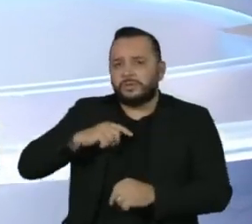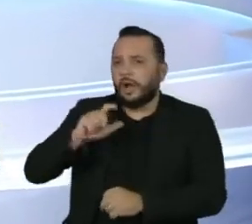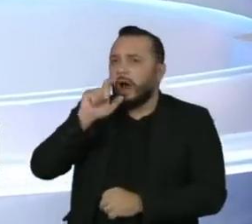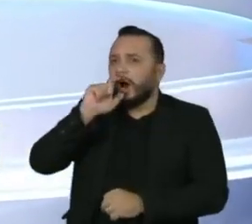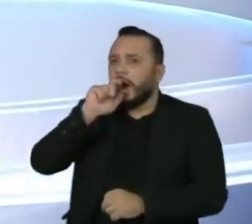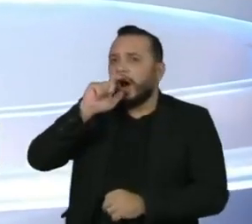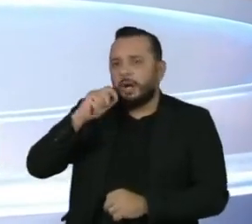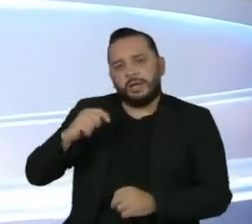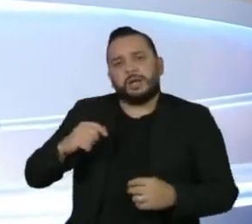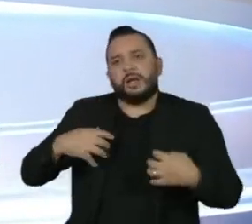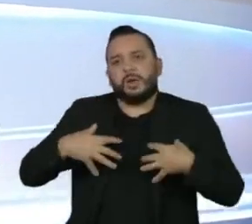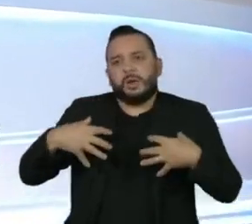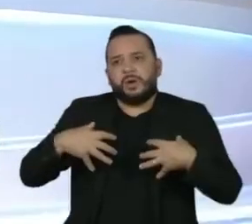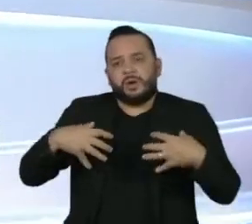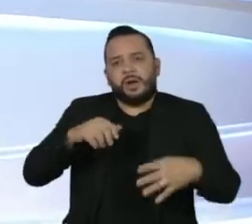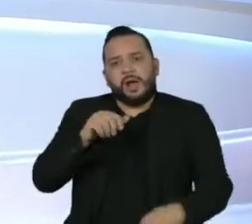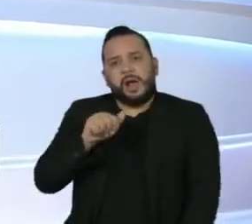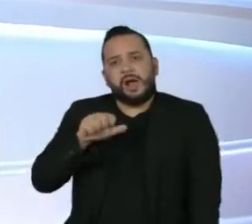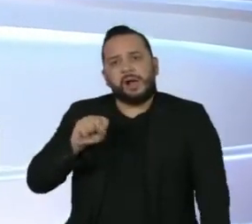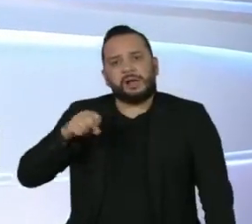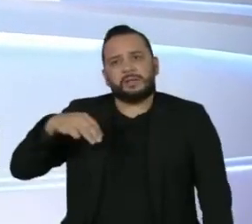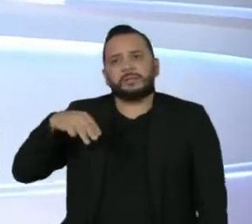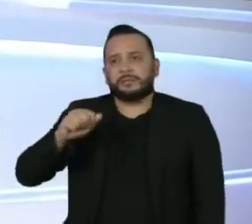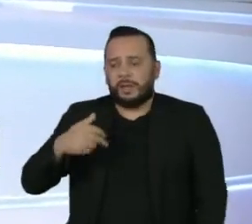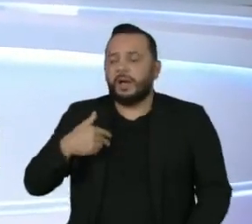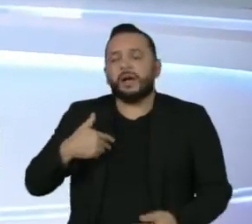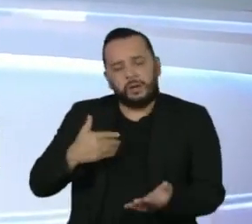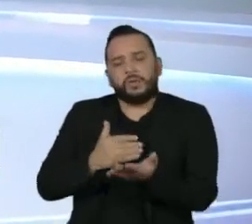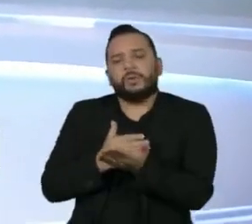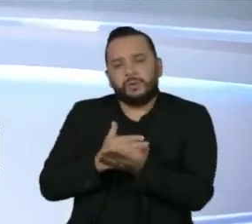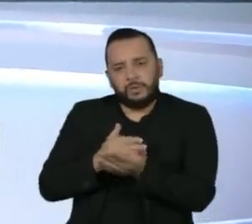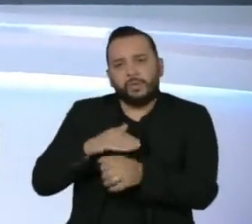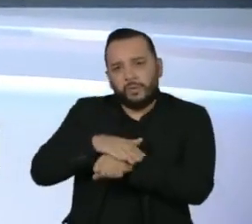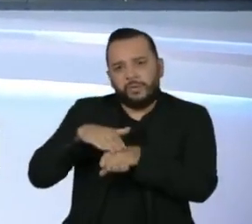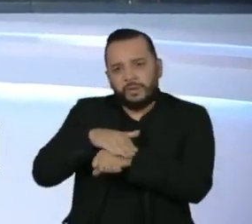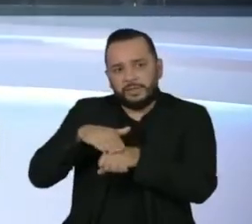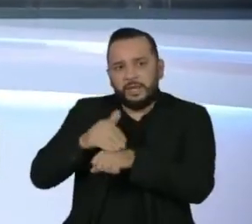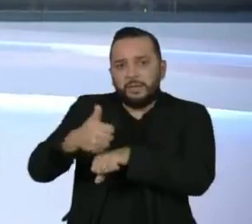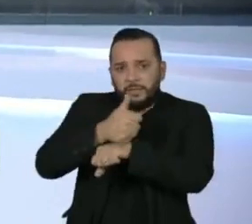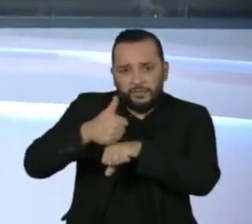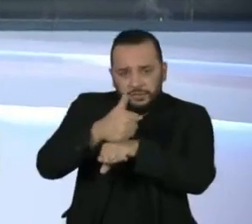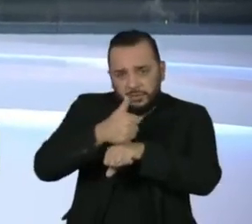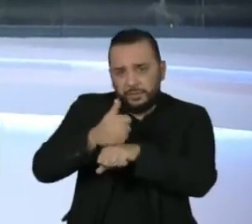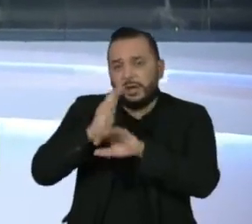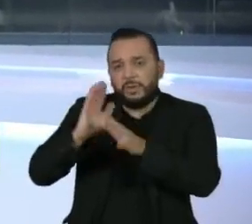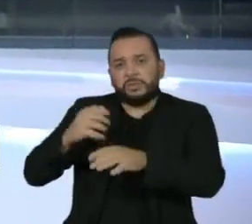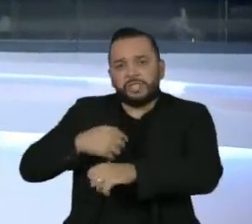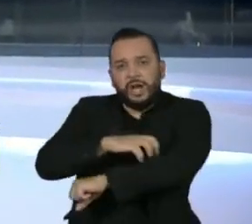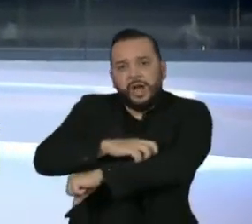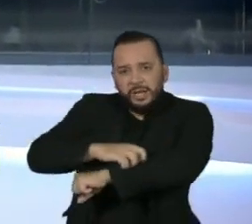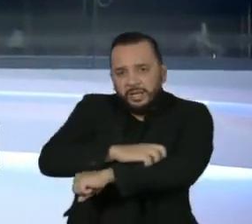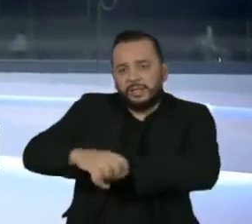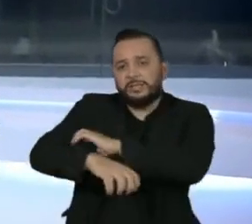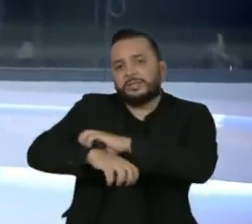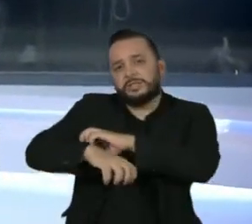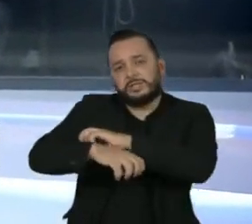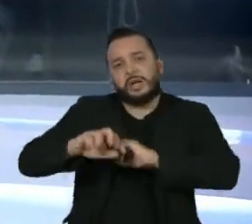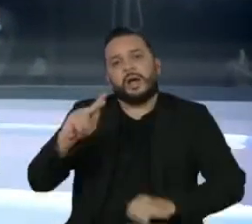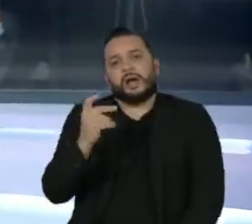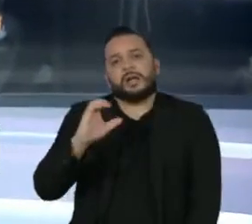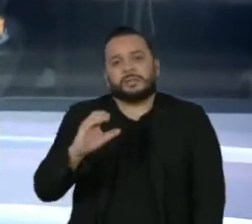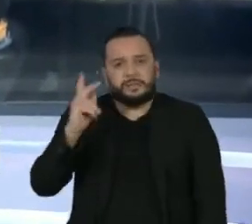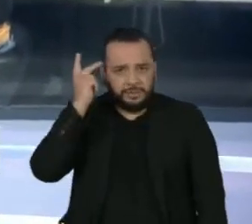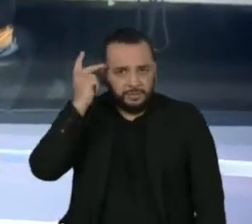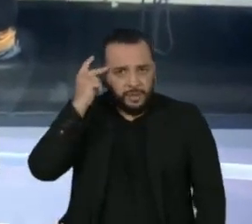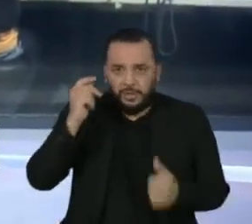a doença, eu conversei com a alergista e imunologista, corresponsável pelo Ambulatório de Asma do Hospital das Clínicas de São Paulo,